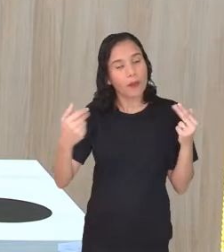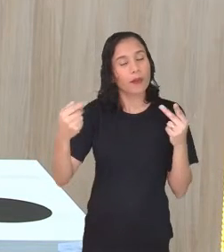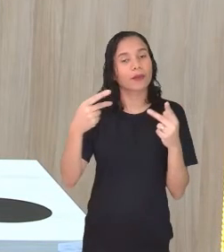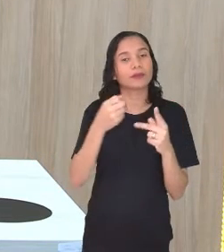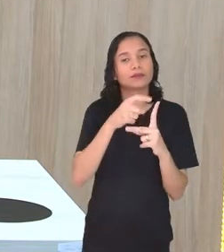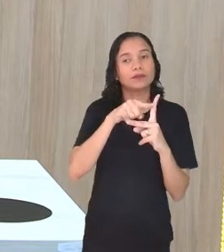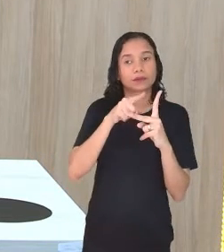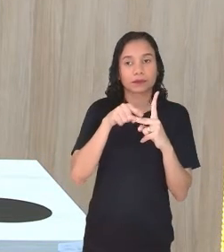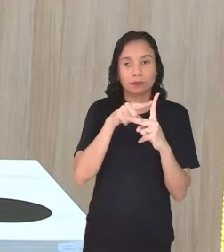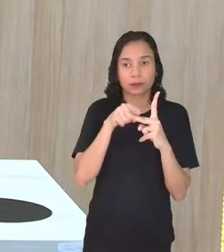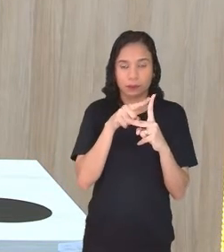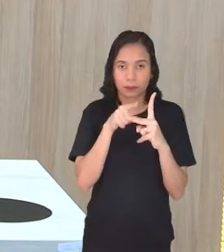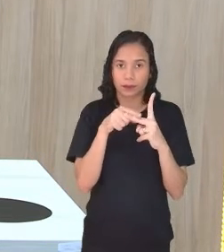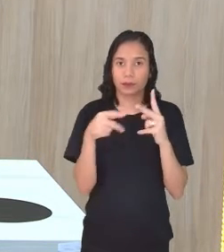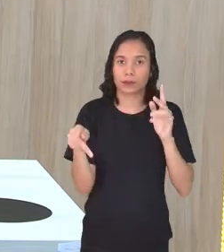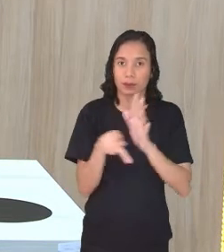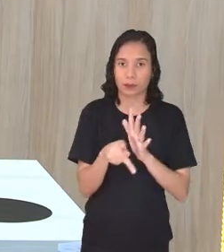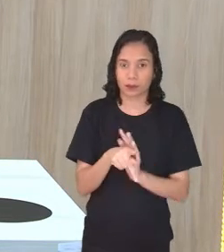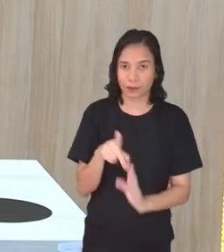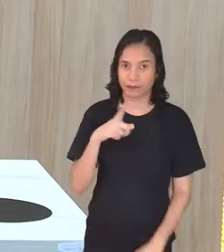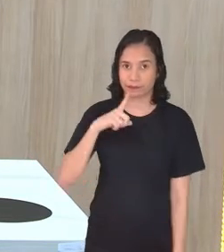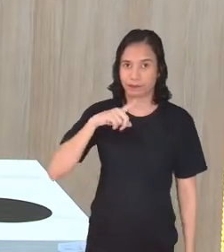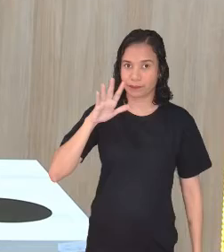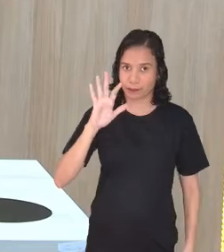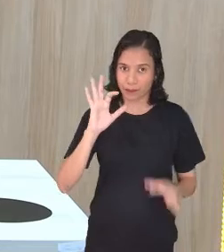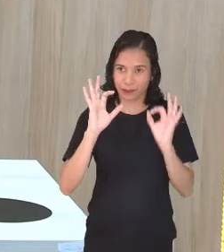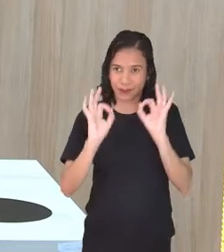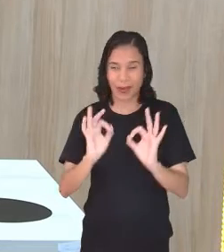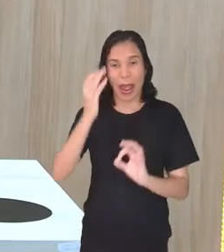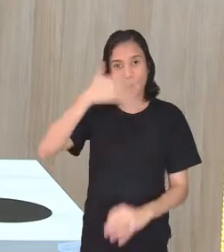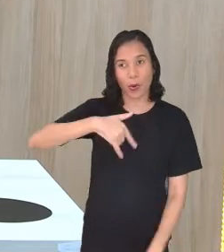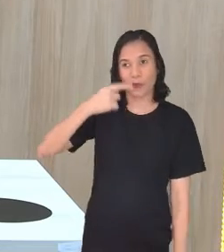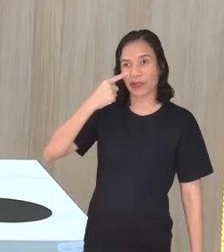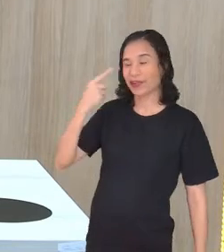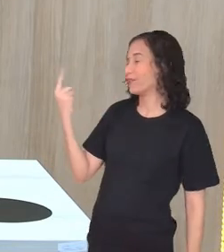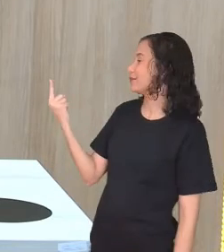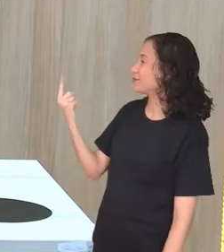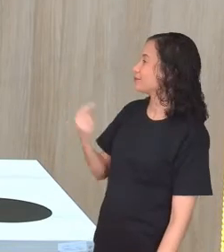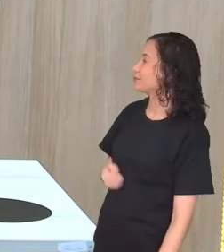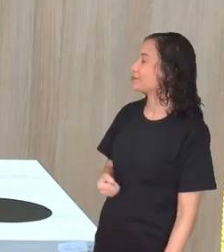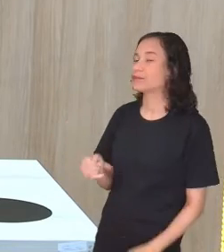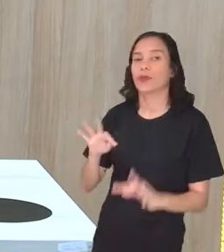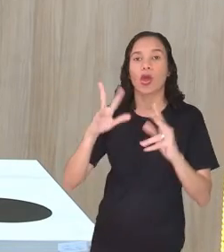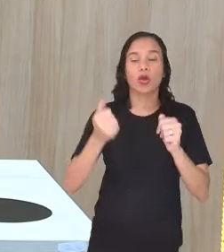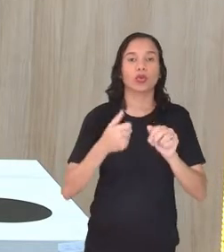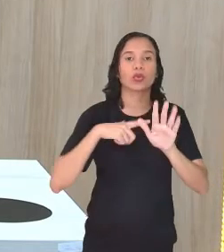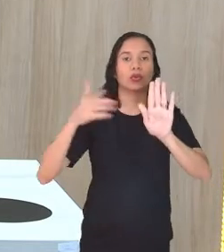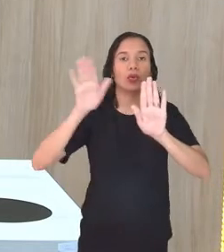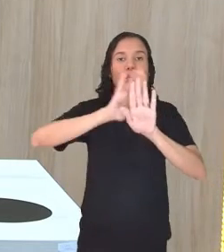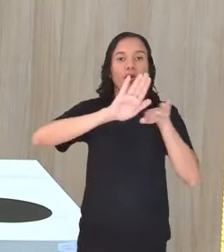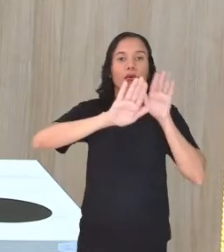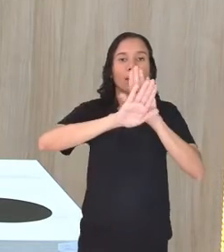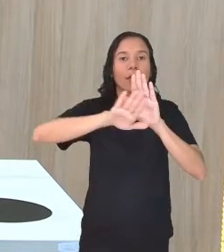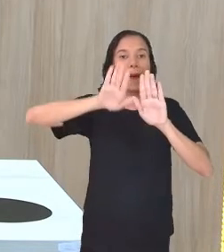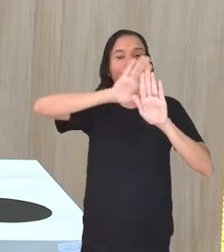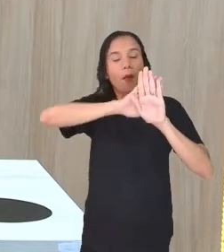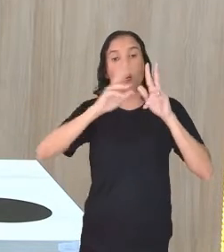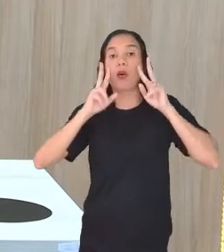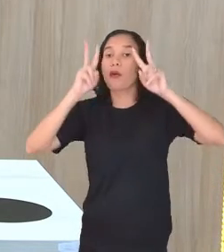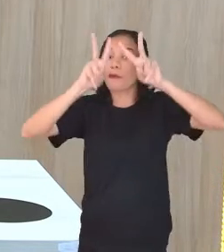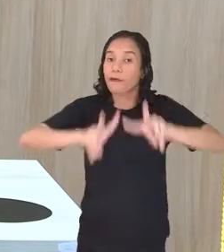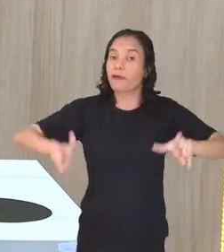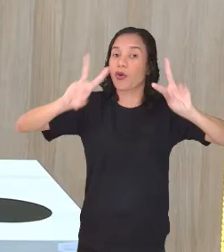o mesmo ângulo. E a prova tá aqui, ó. Nesse aqui. Coloquei tudo um em cima do outro. Veja que